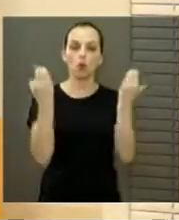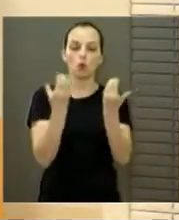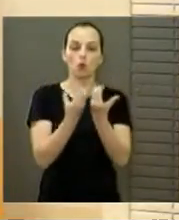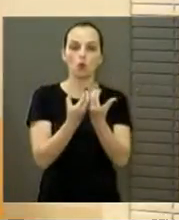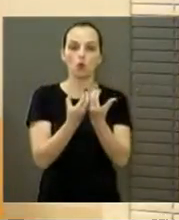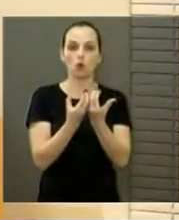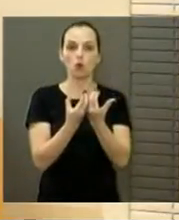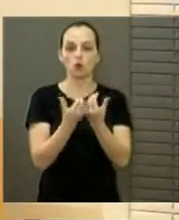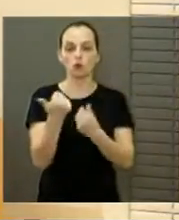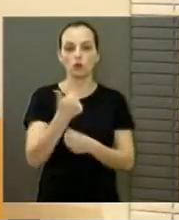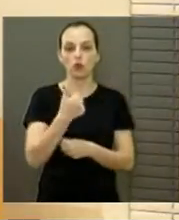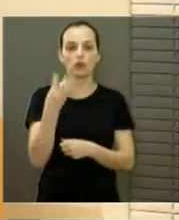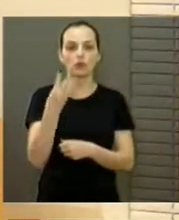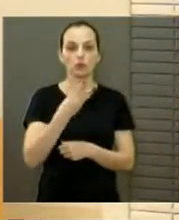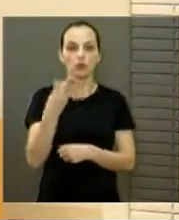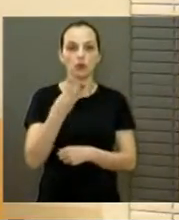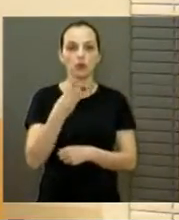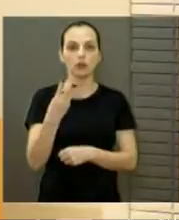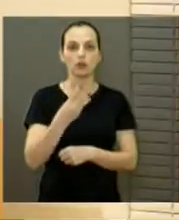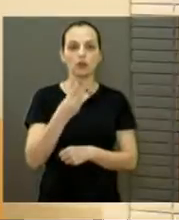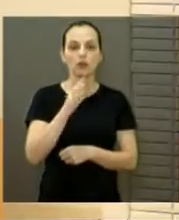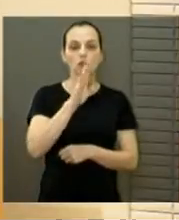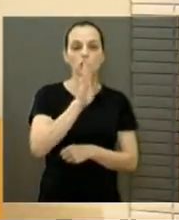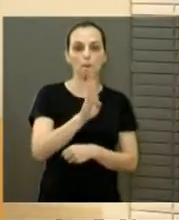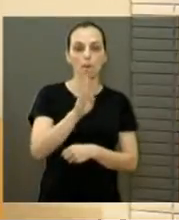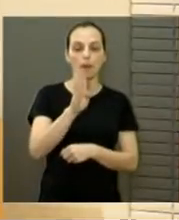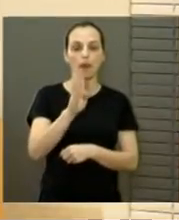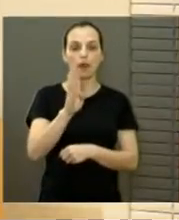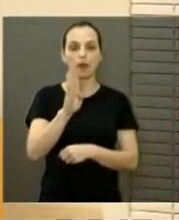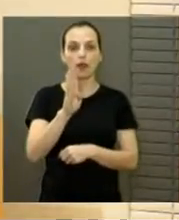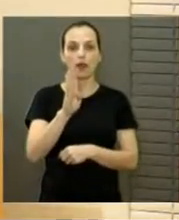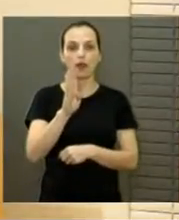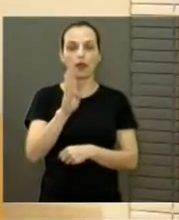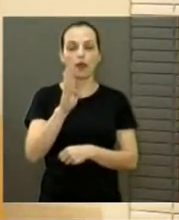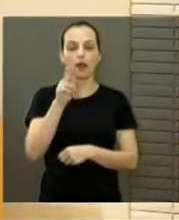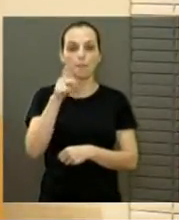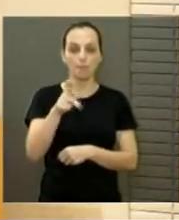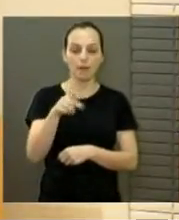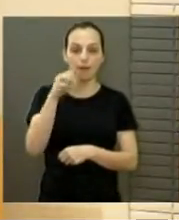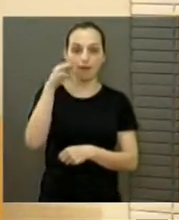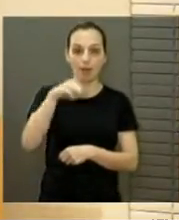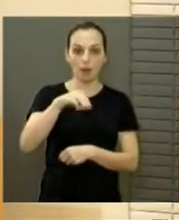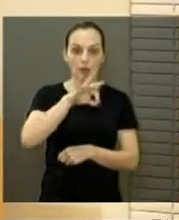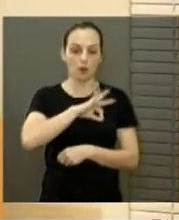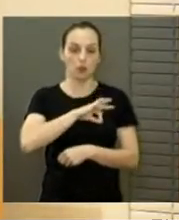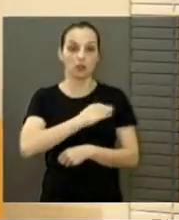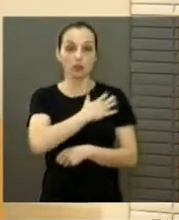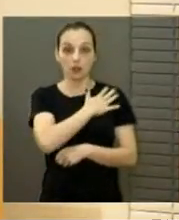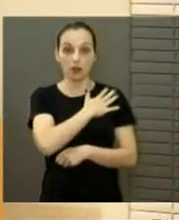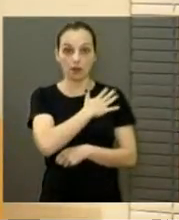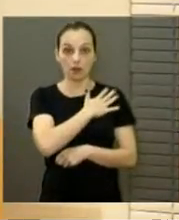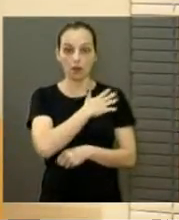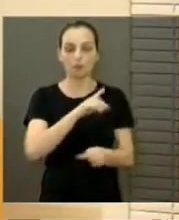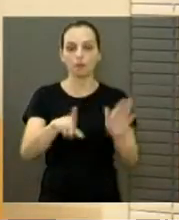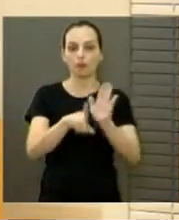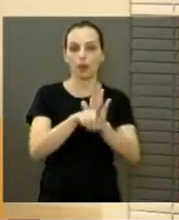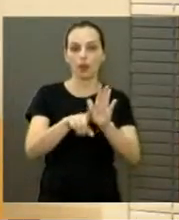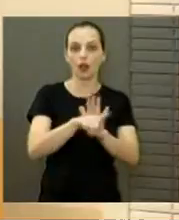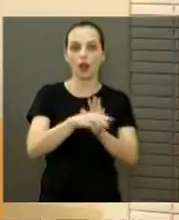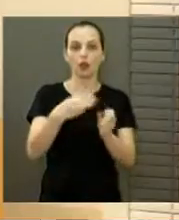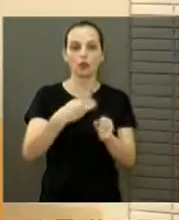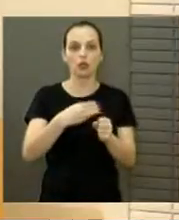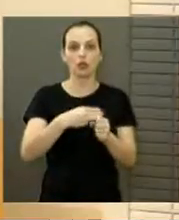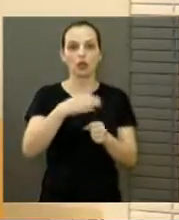do décimo terceiro batalhão. Coincidentemente, a Lei Municipal 7